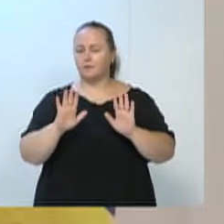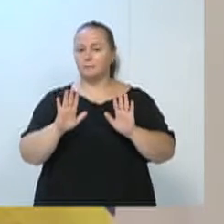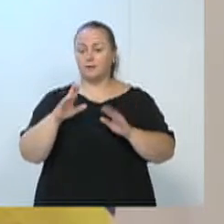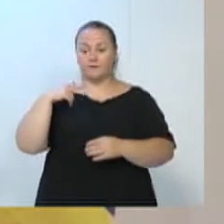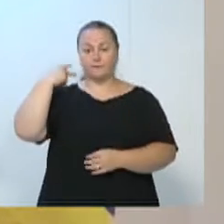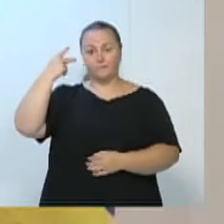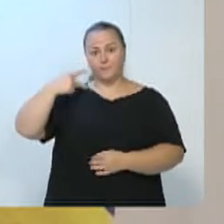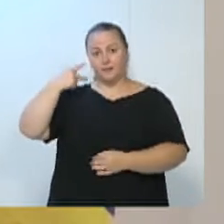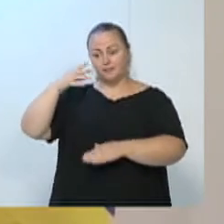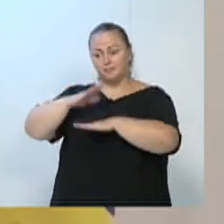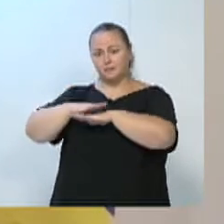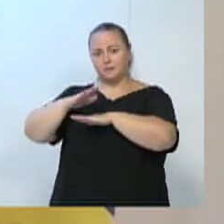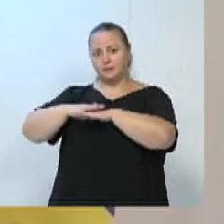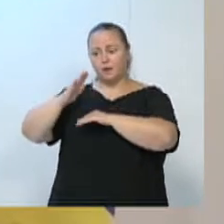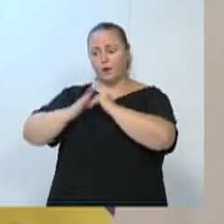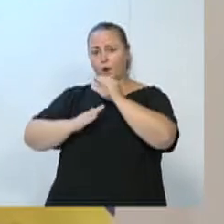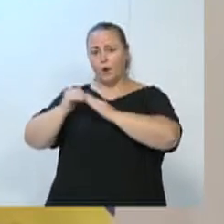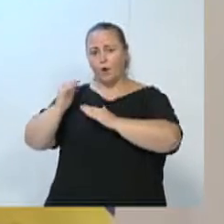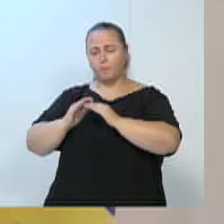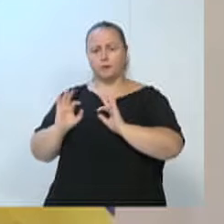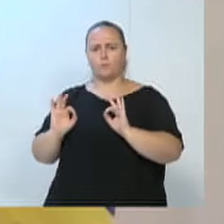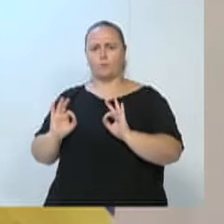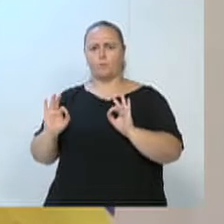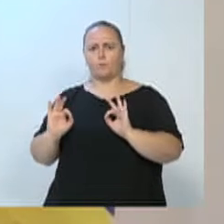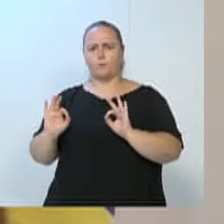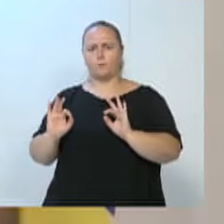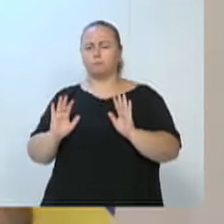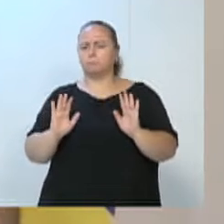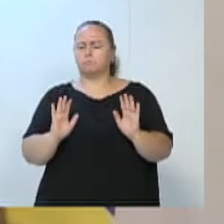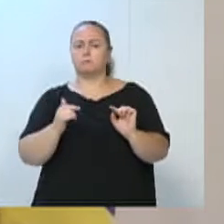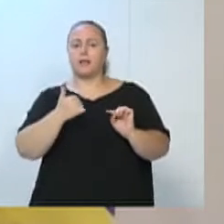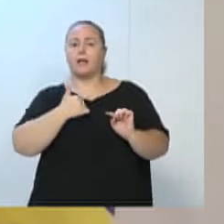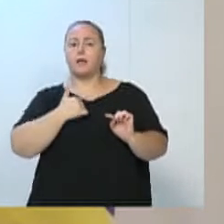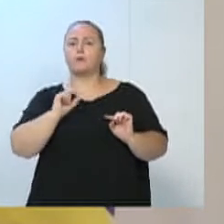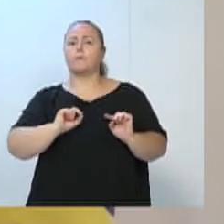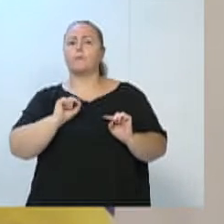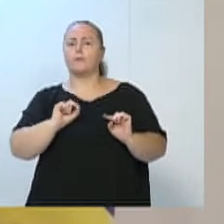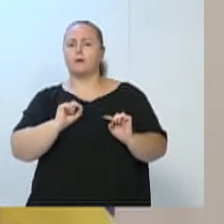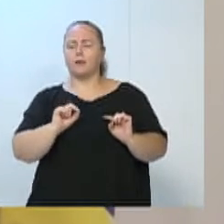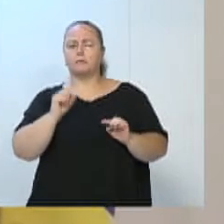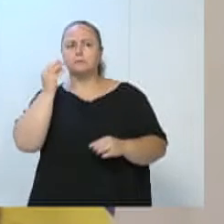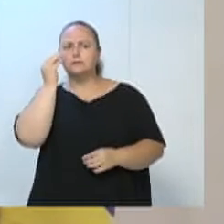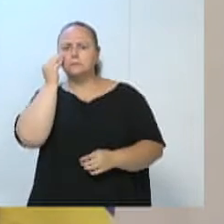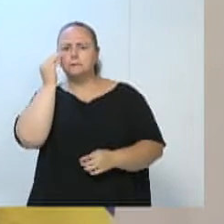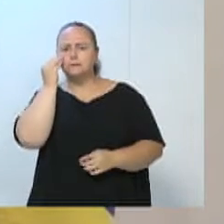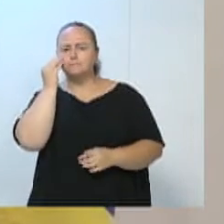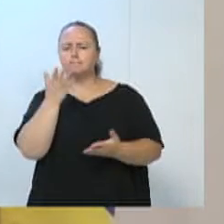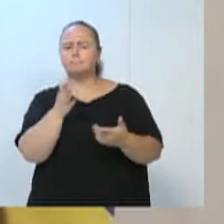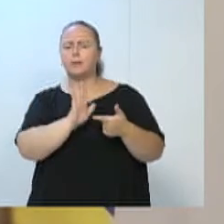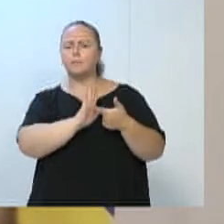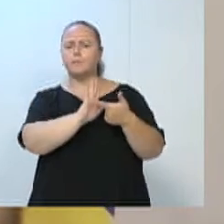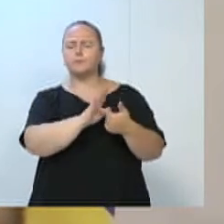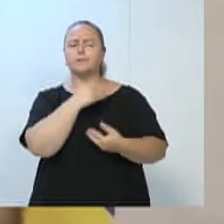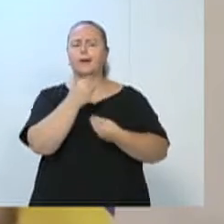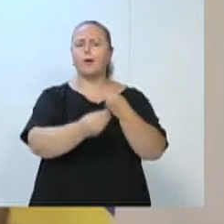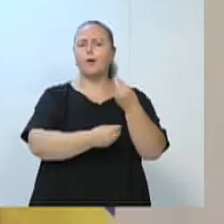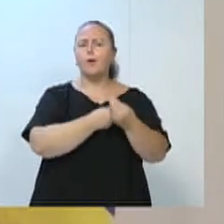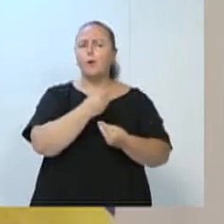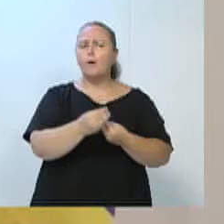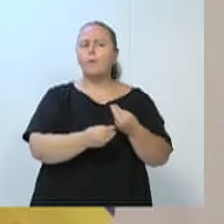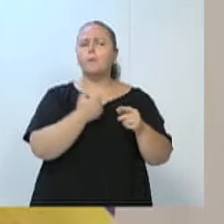vereador não executa nada, o vereador simplesmente, eu pelo menos tento fazer de forma muito pedagógica, ensinar os caminhos para